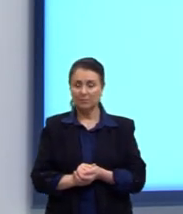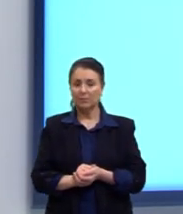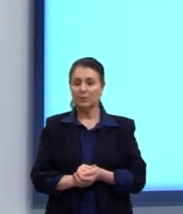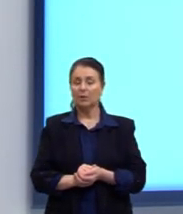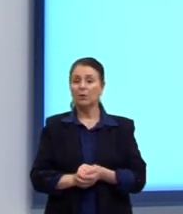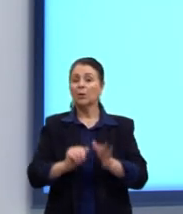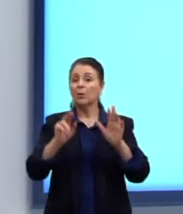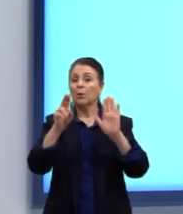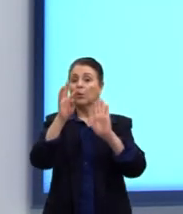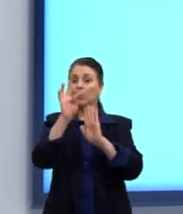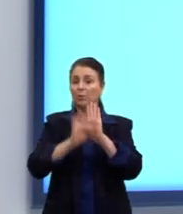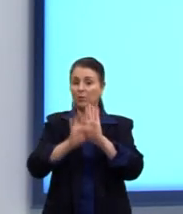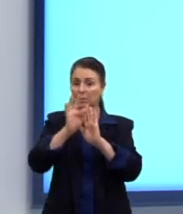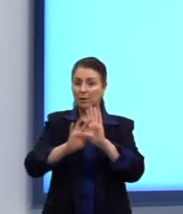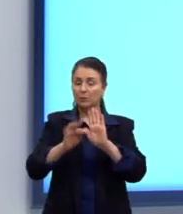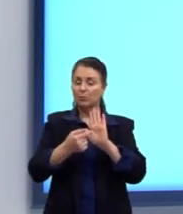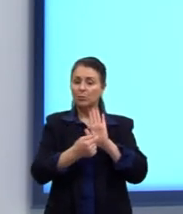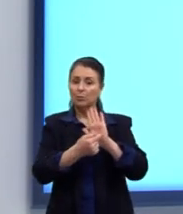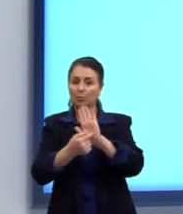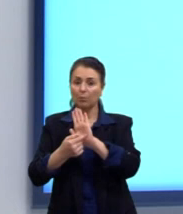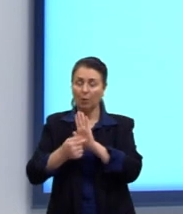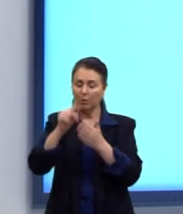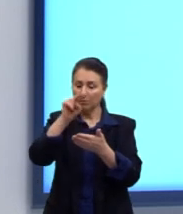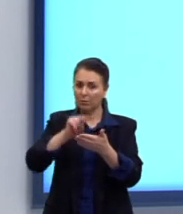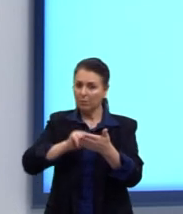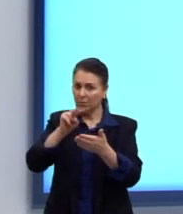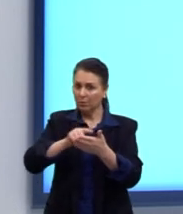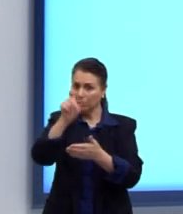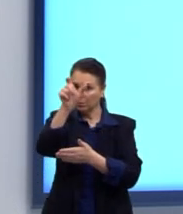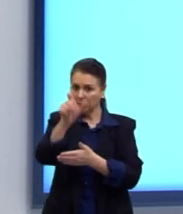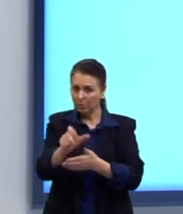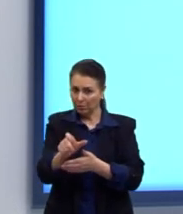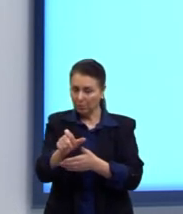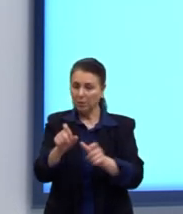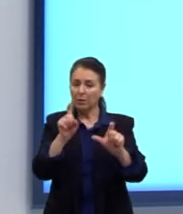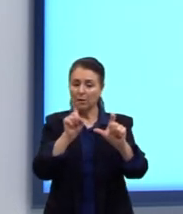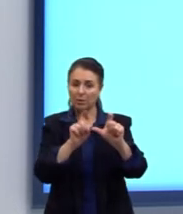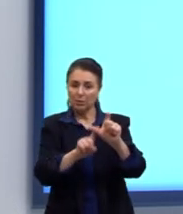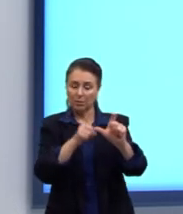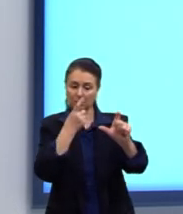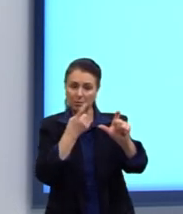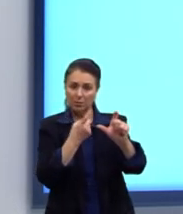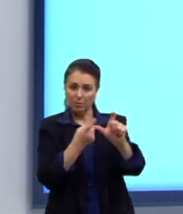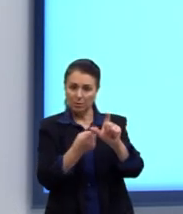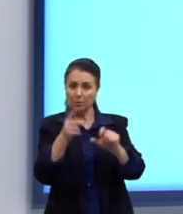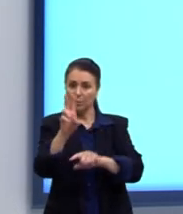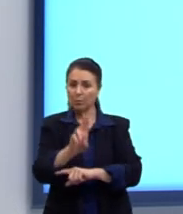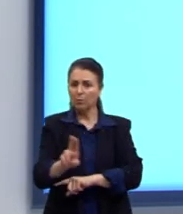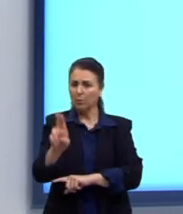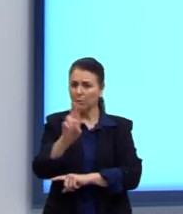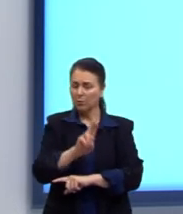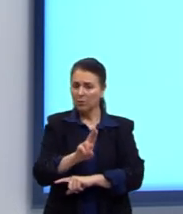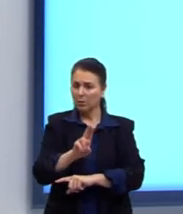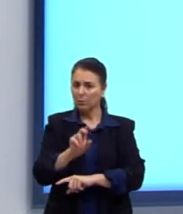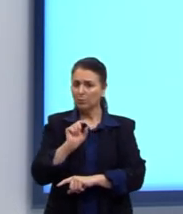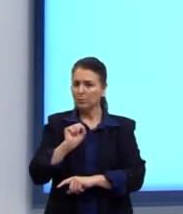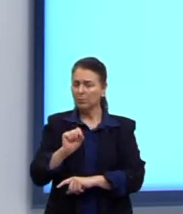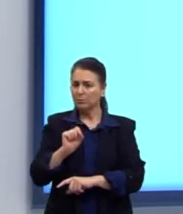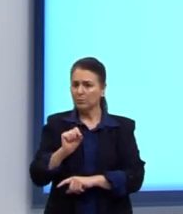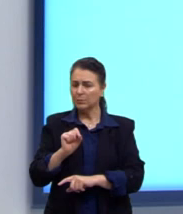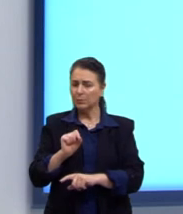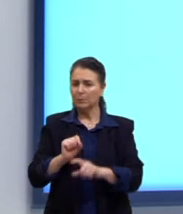texto esclarece o leitor sobre as expressões idiomáticas, utilizando-se de um recurso